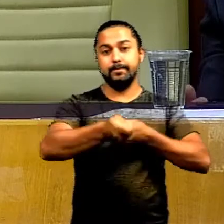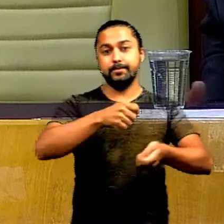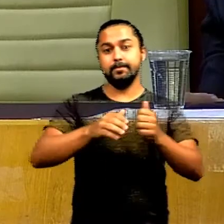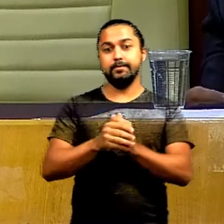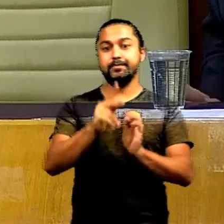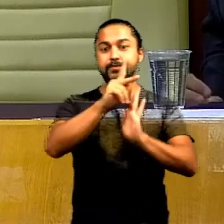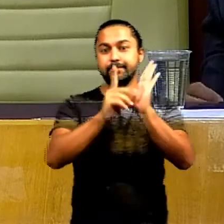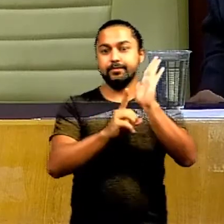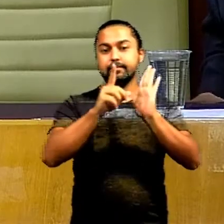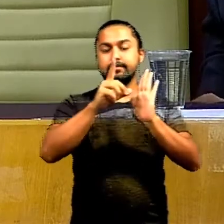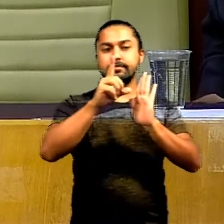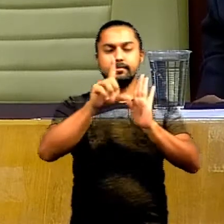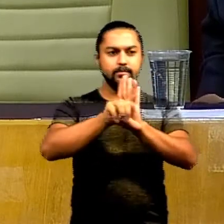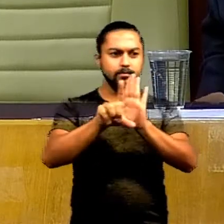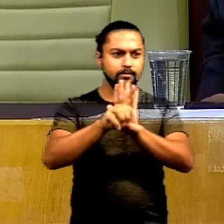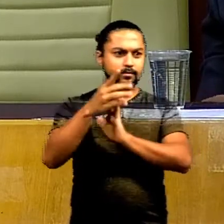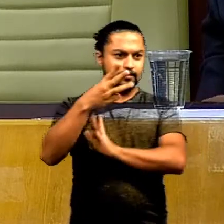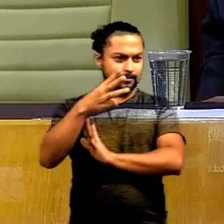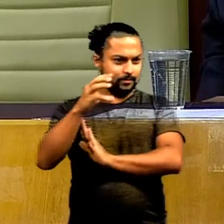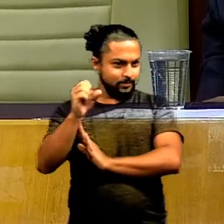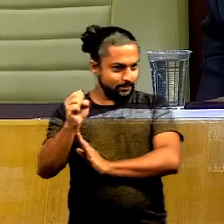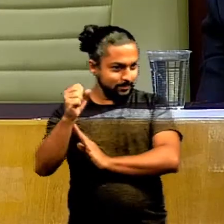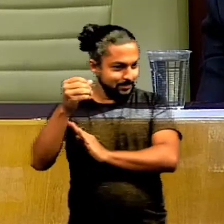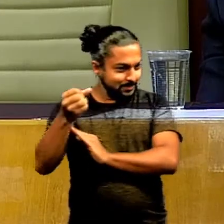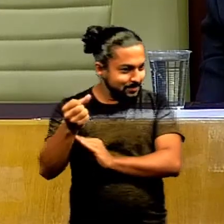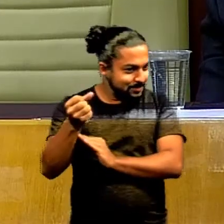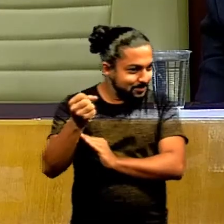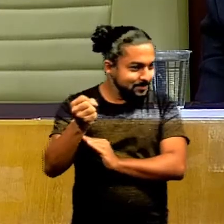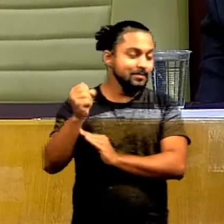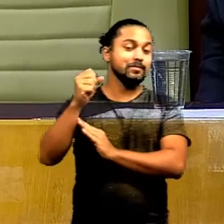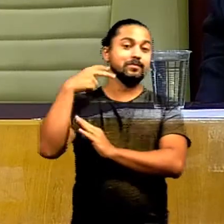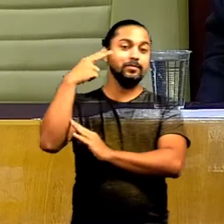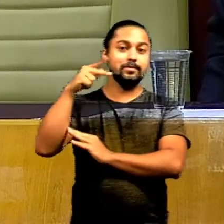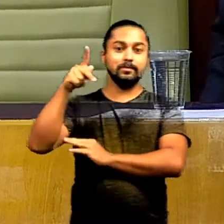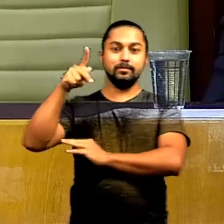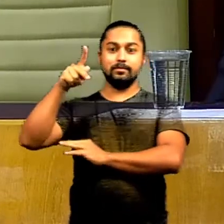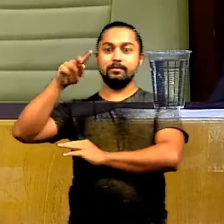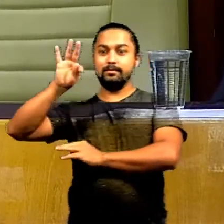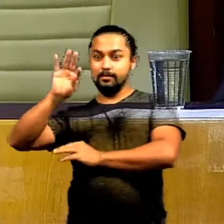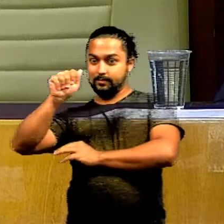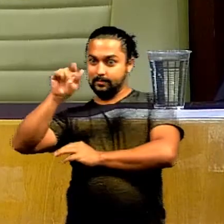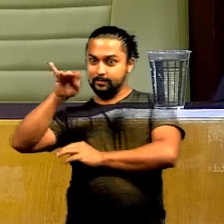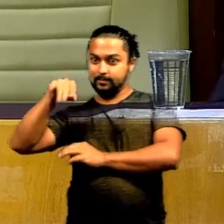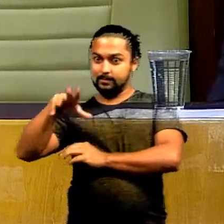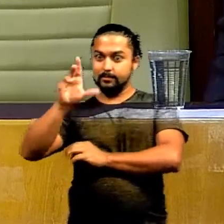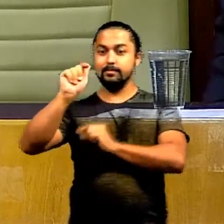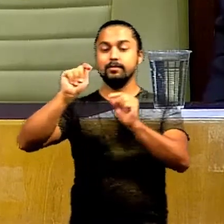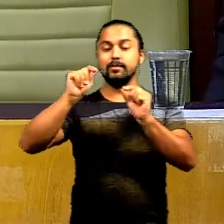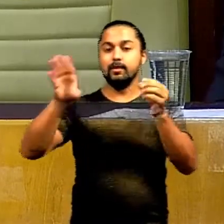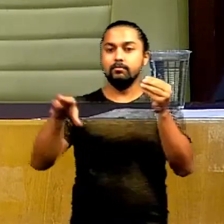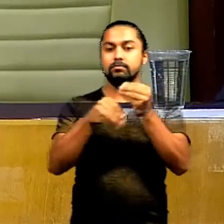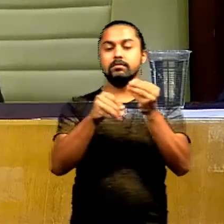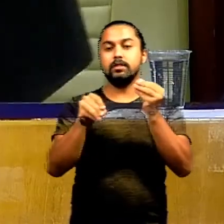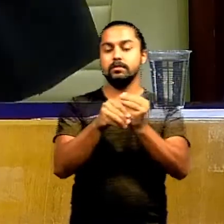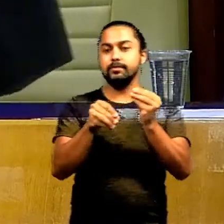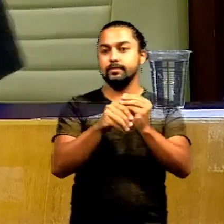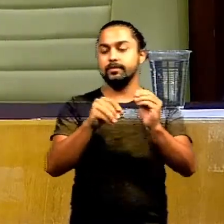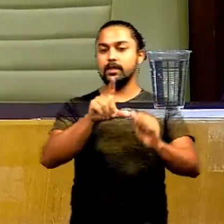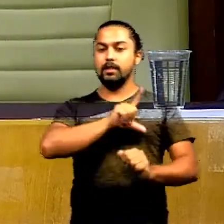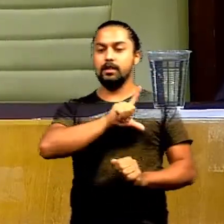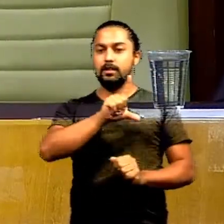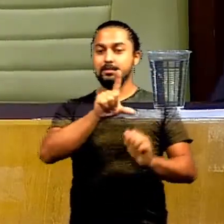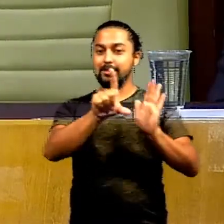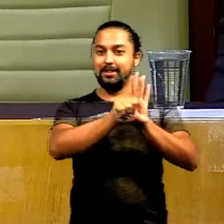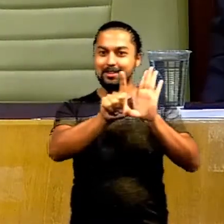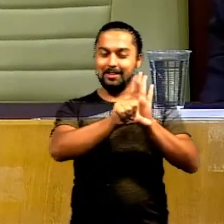Controle. O projeto de lei nº 308 de 2019, de autoria da vereadora Tatiana Lemos, acrescenta dispositivo à lei nº 10